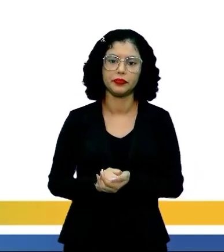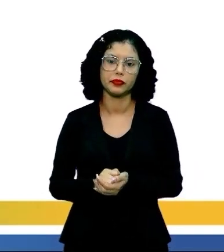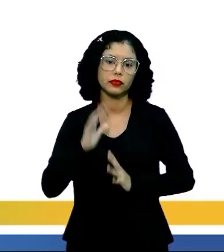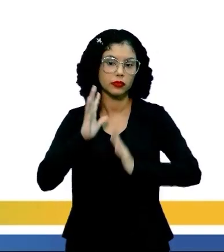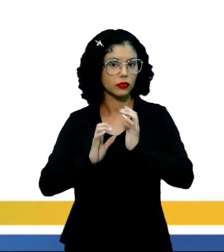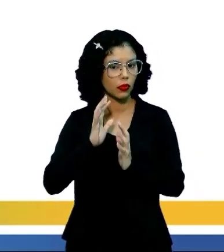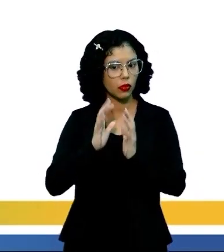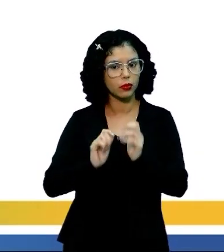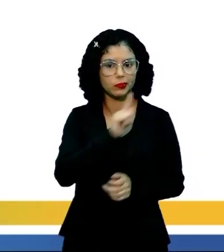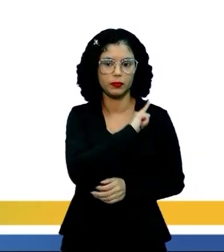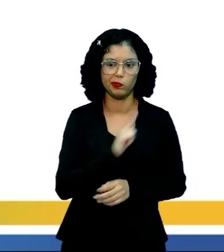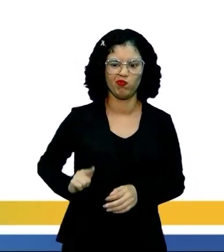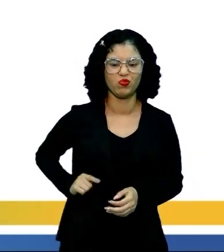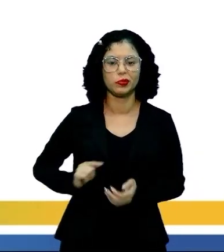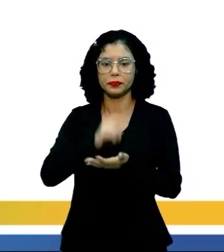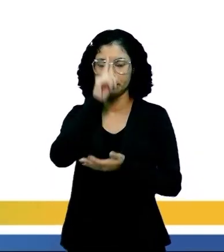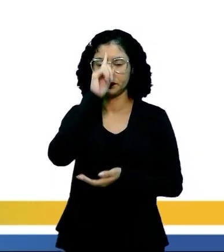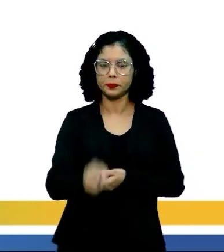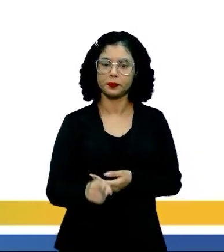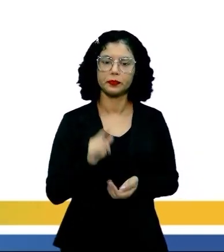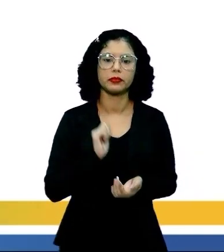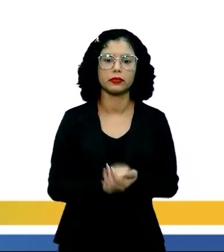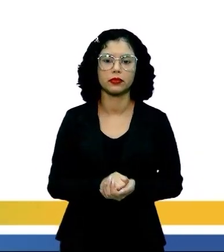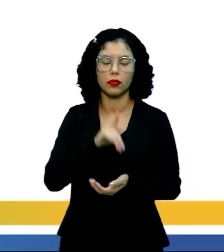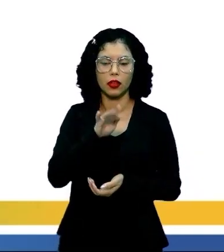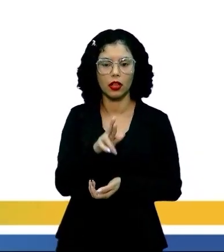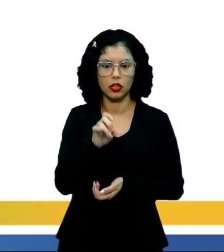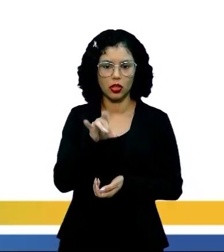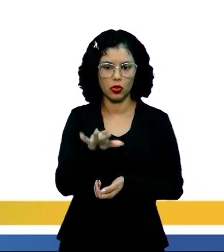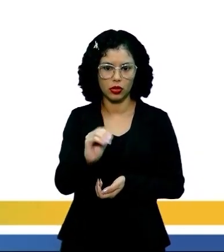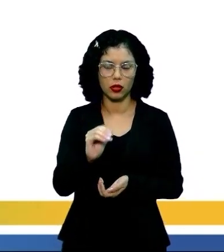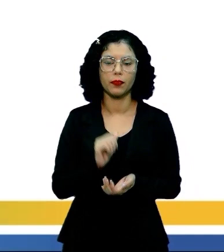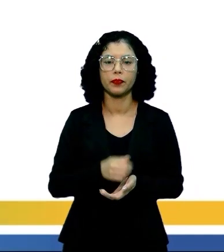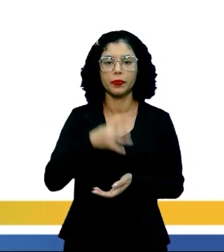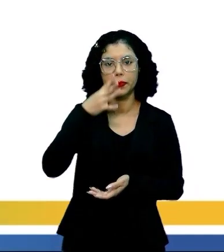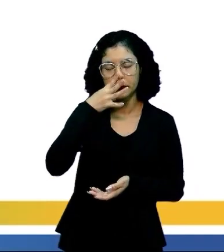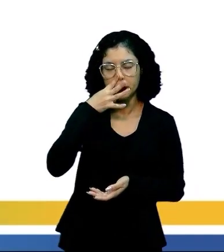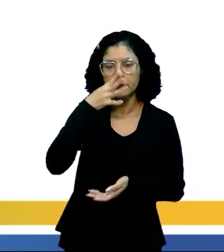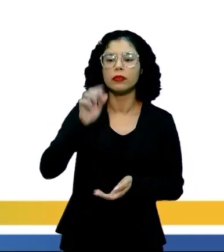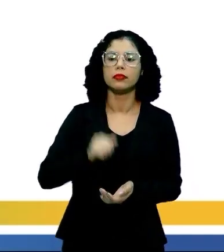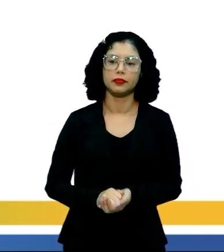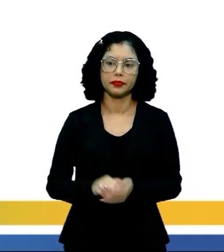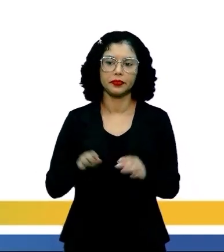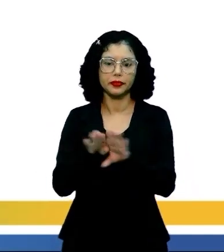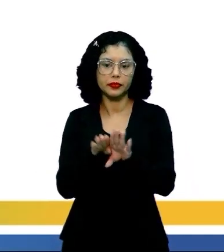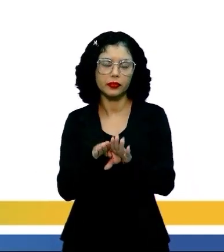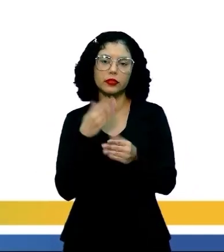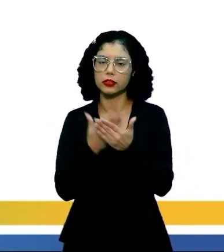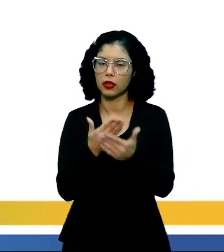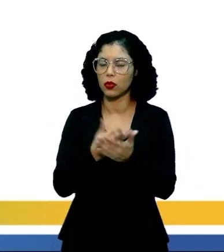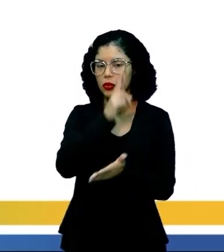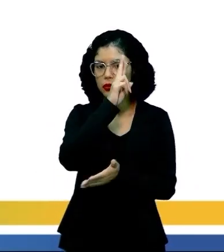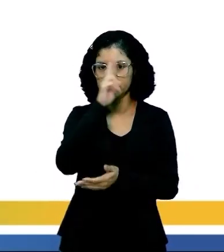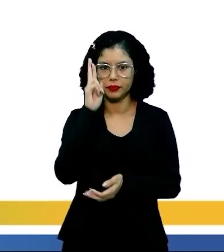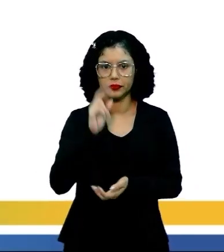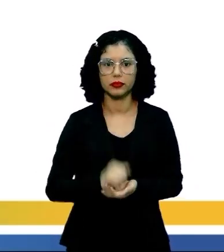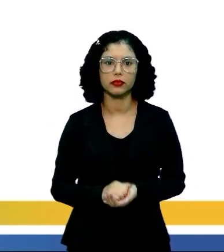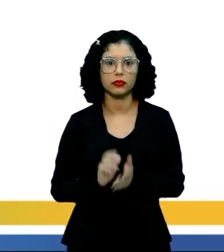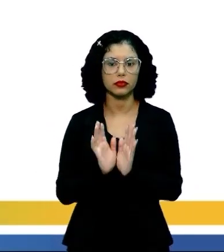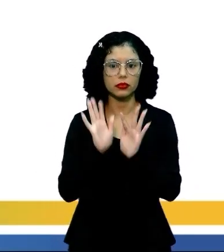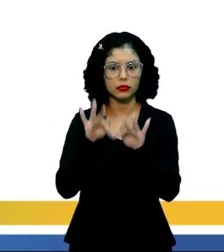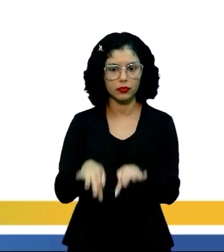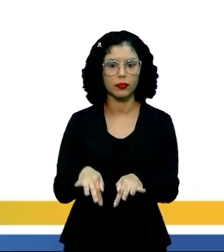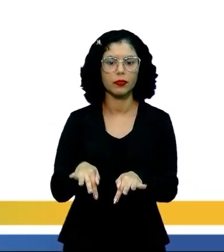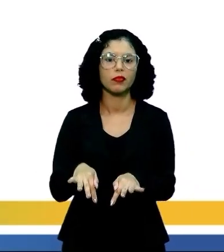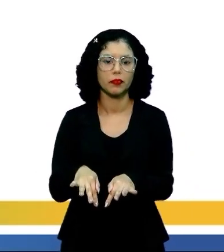o conflito entre o governo e os liderados de Antônio Conselheiro. Isso vocês vão assistir, acompanhar na aula de história, terminado